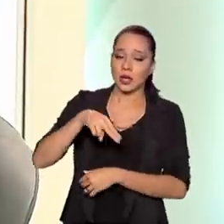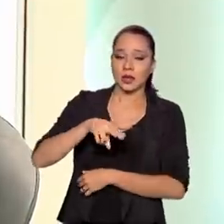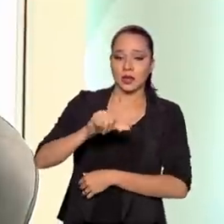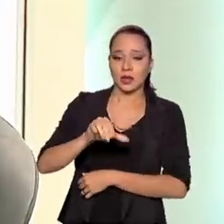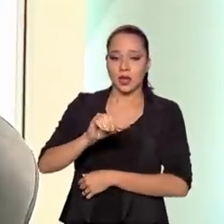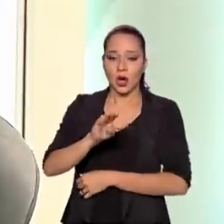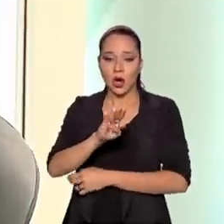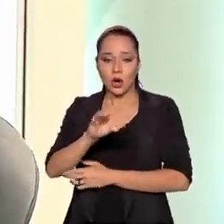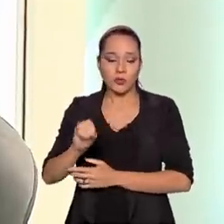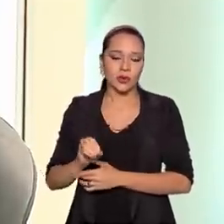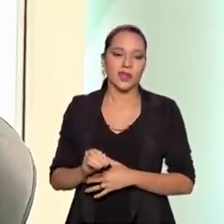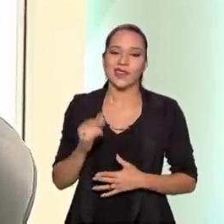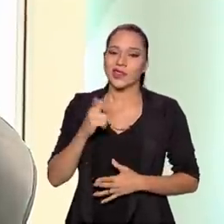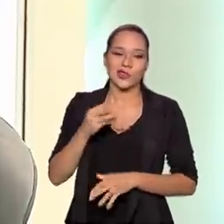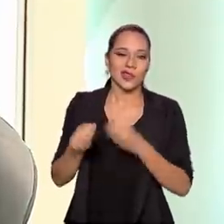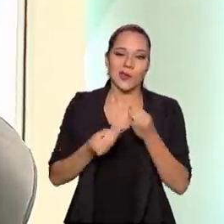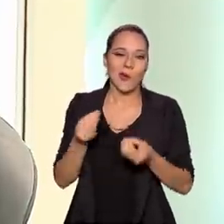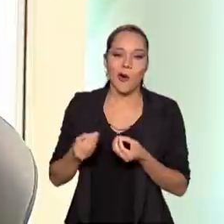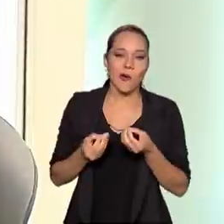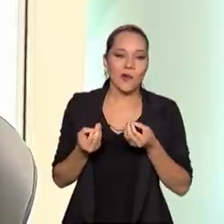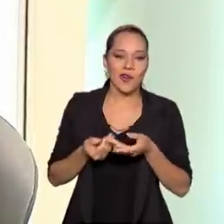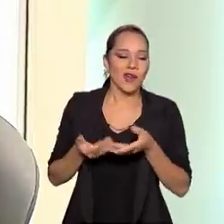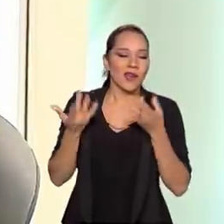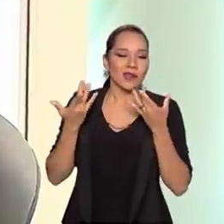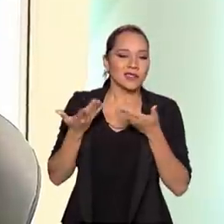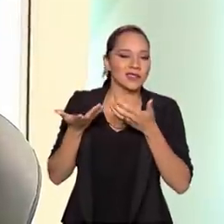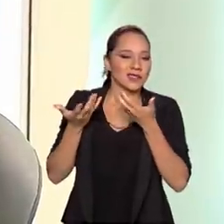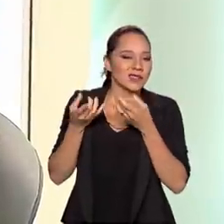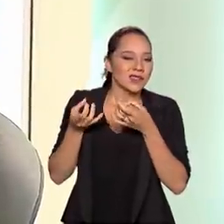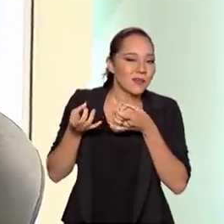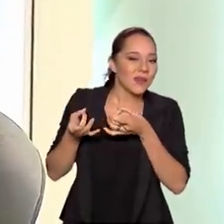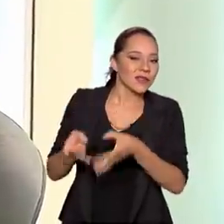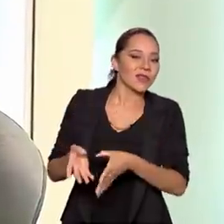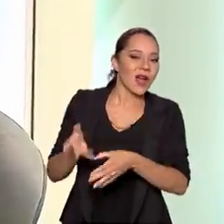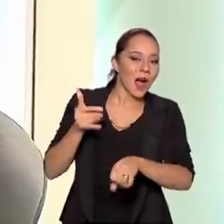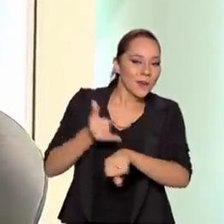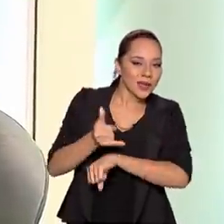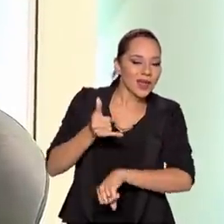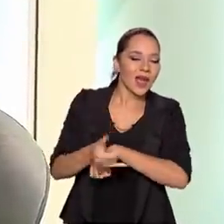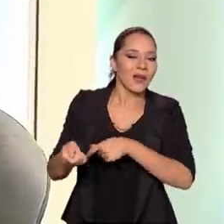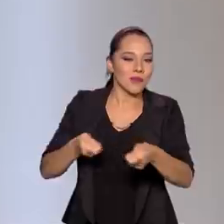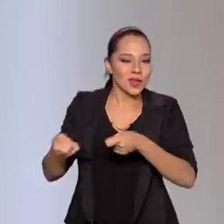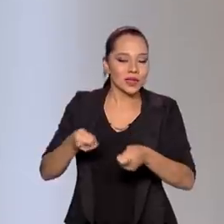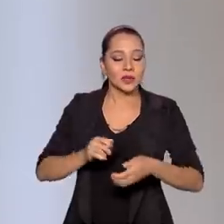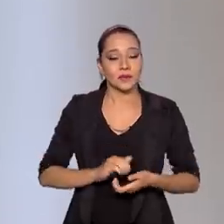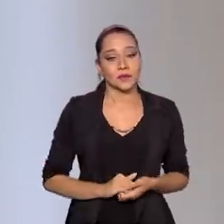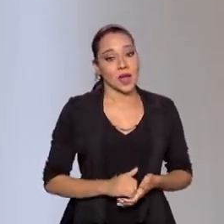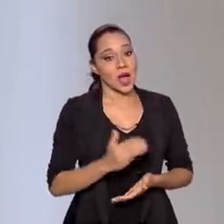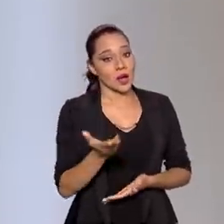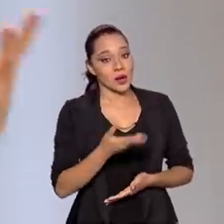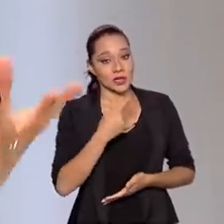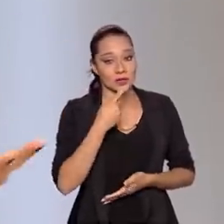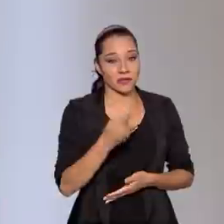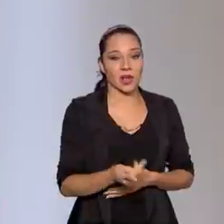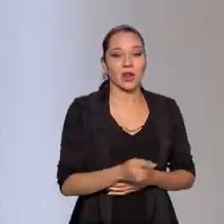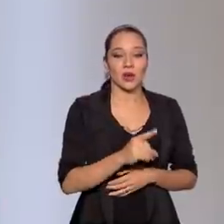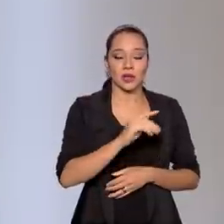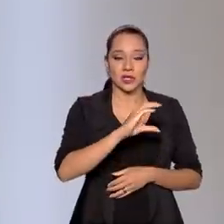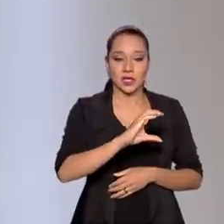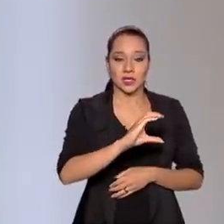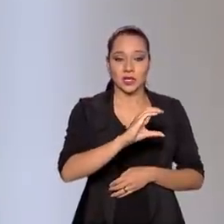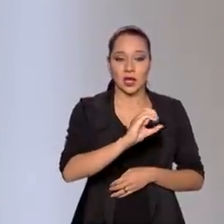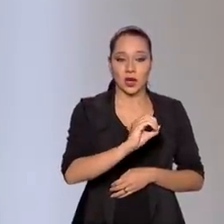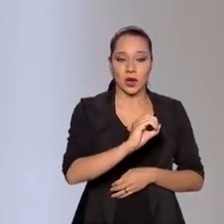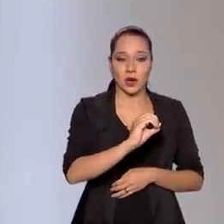não tem como se afastar dessa realidade do que é a mineração. Agora, vamos falar, o senhor falou aí de carbono, né?